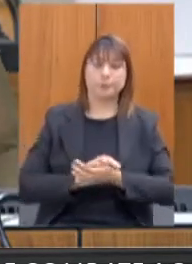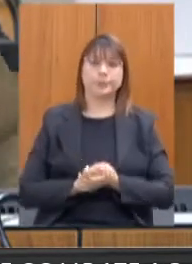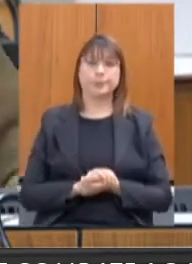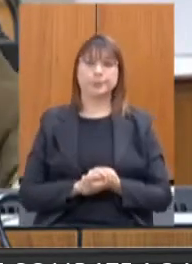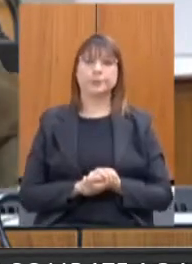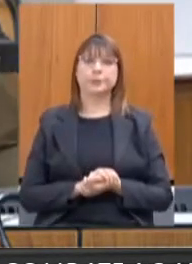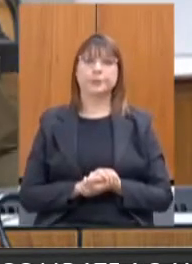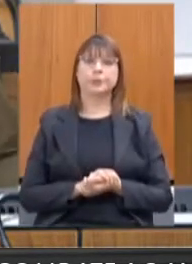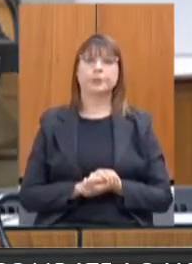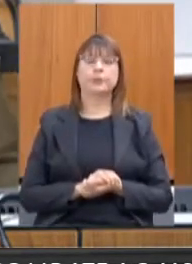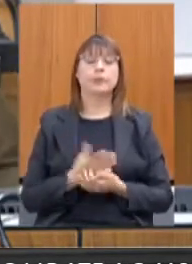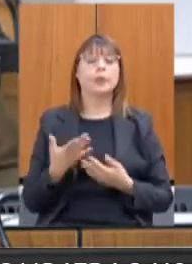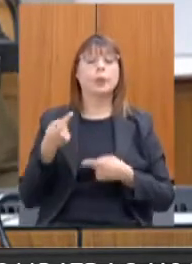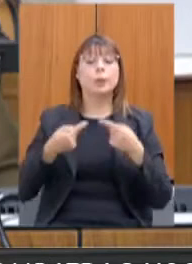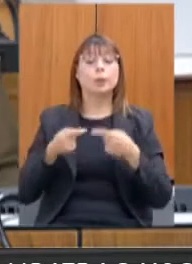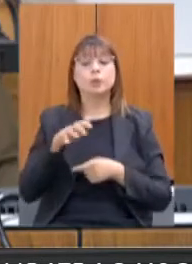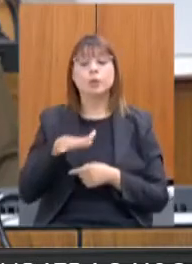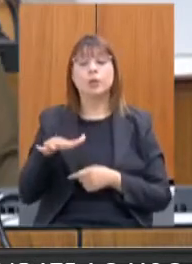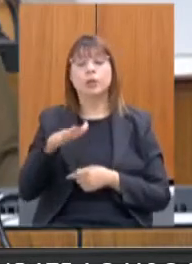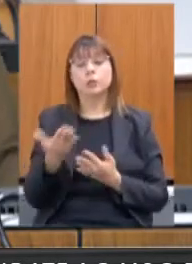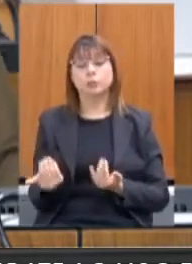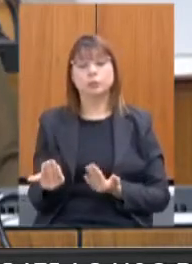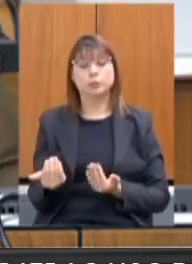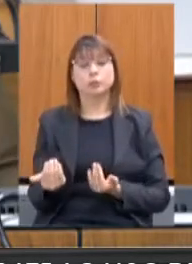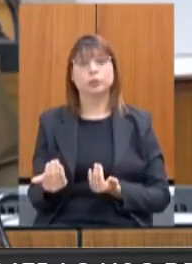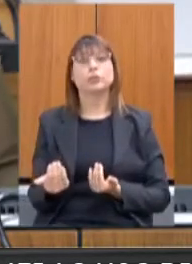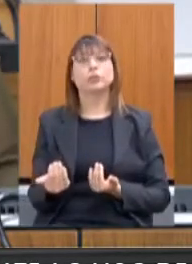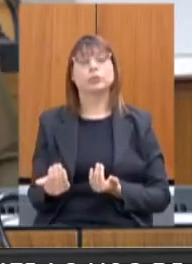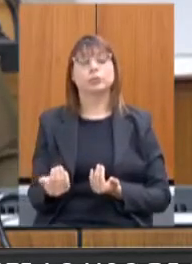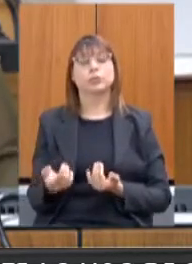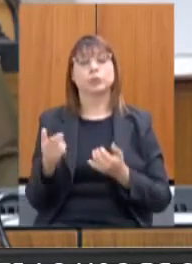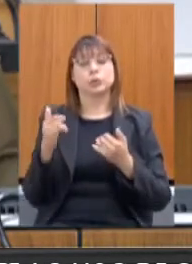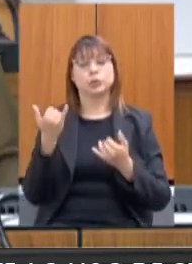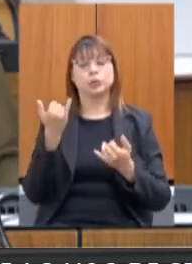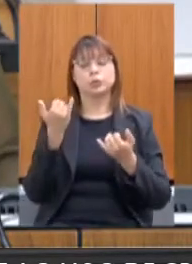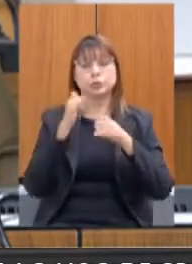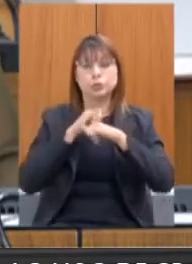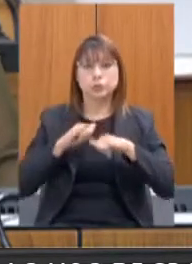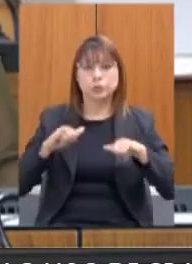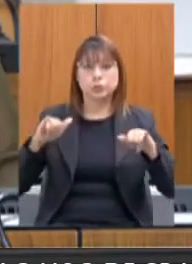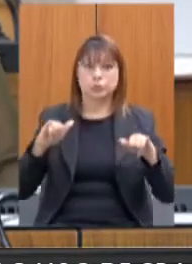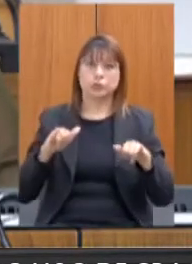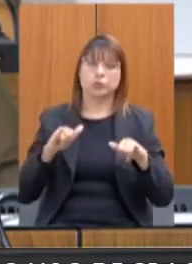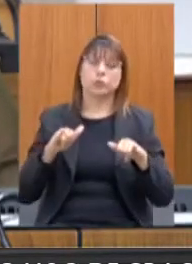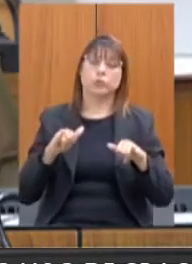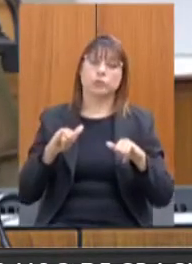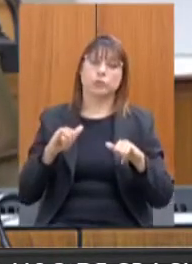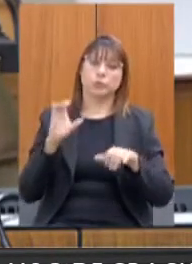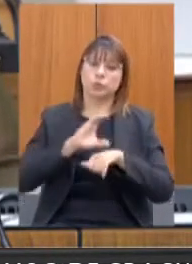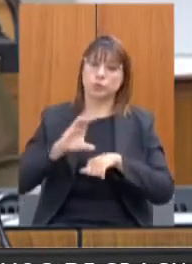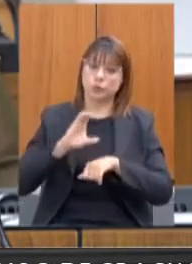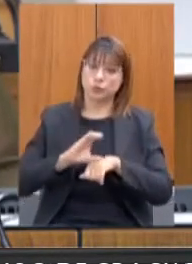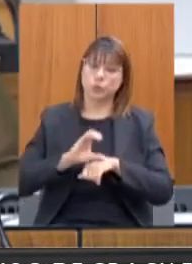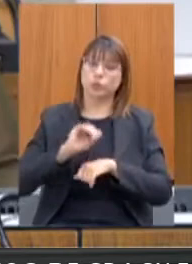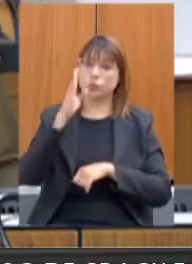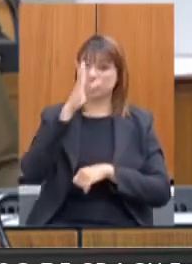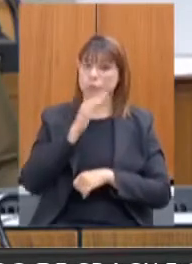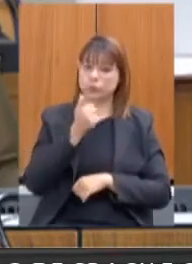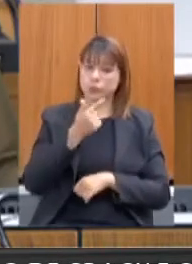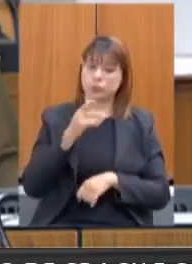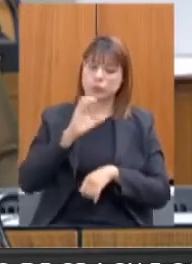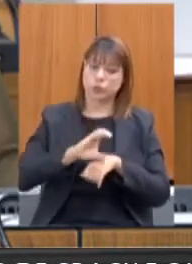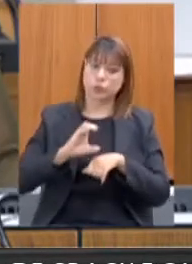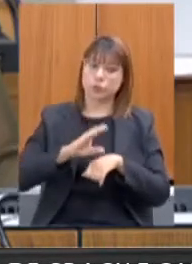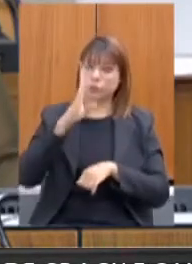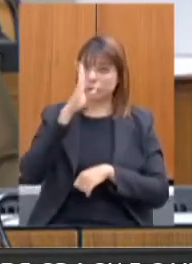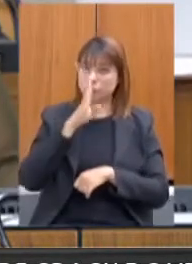Política para a Juventude. Nós tivemos divulgação de cursos em AD gratuitos, 12 cursos gratuitos em AD